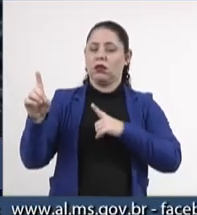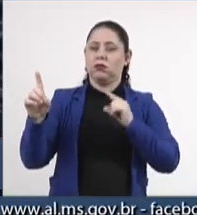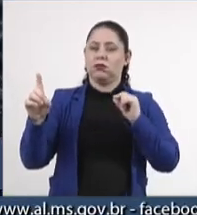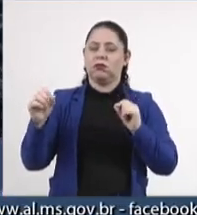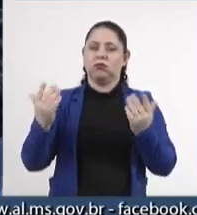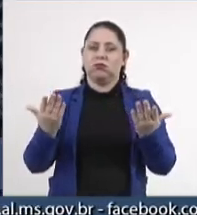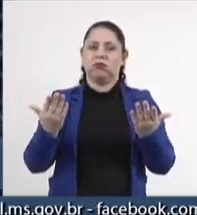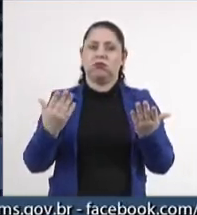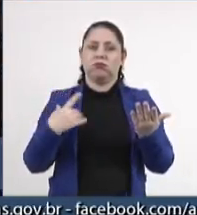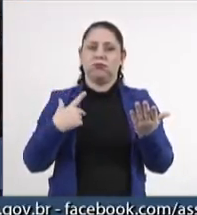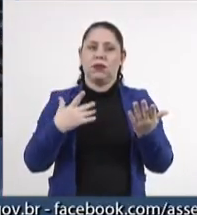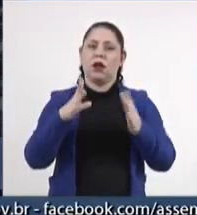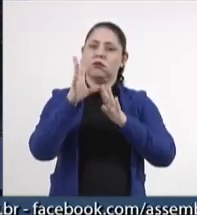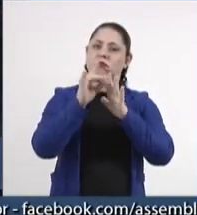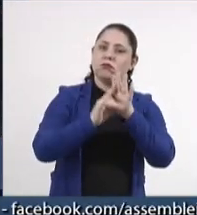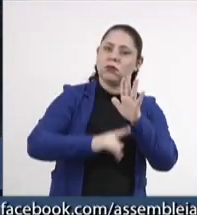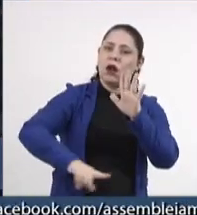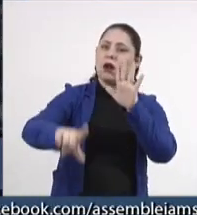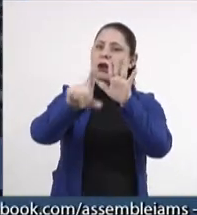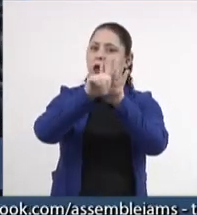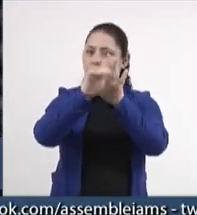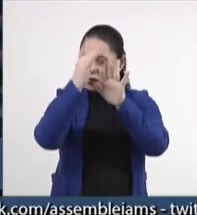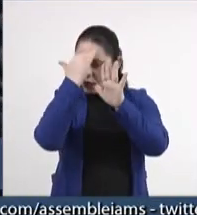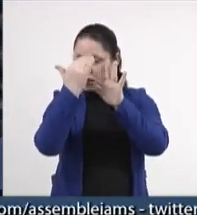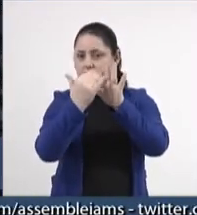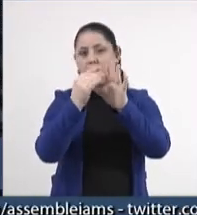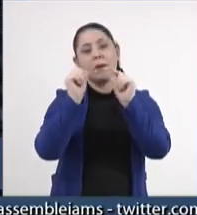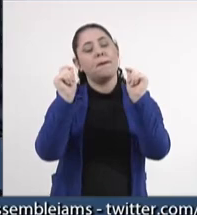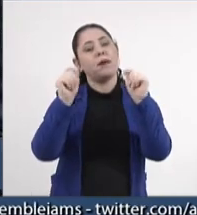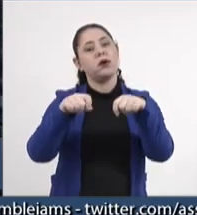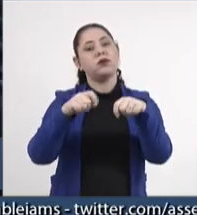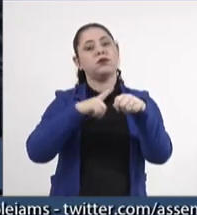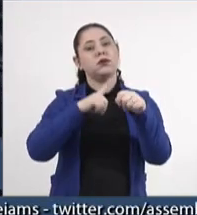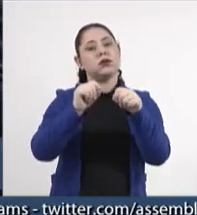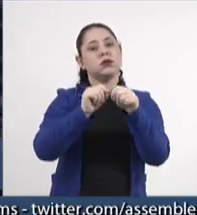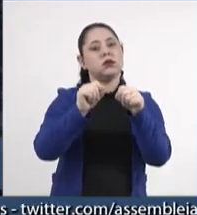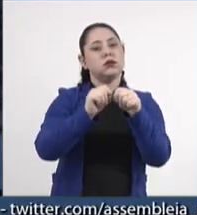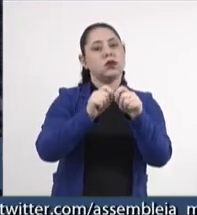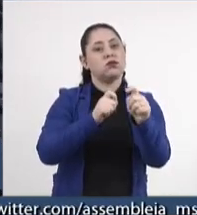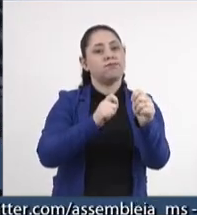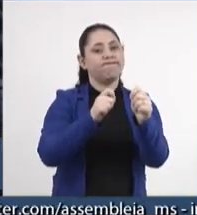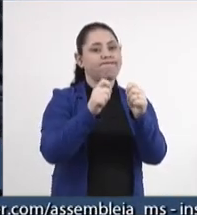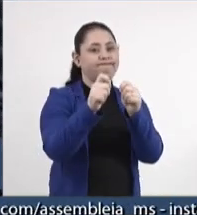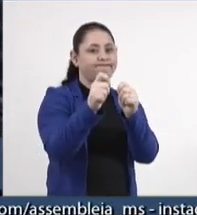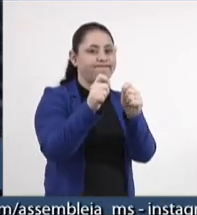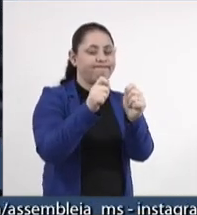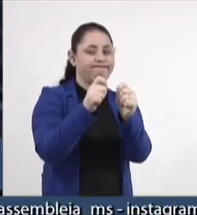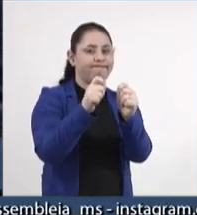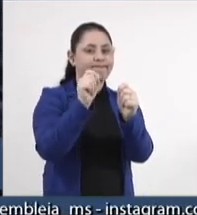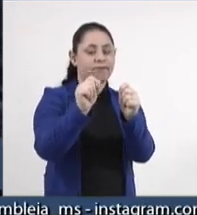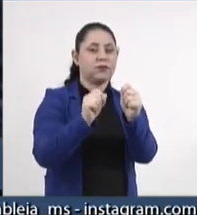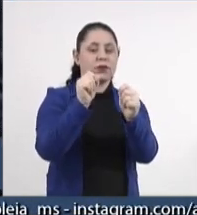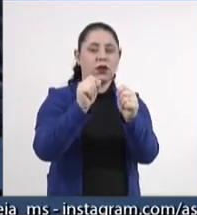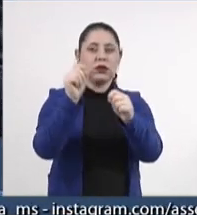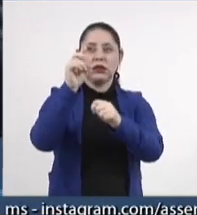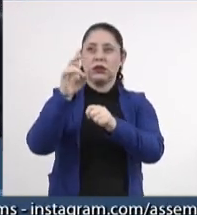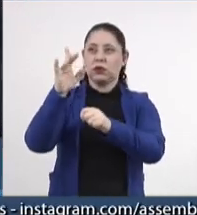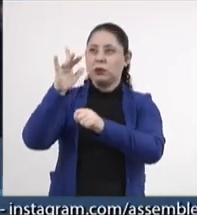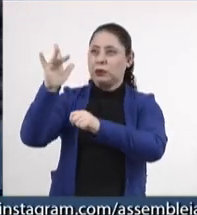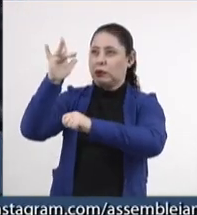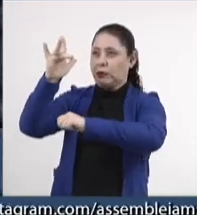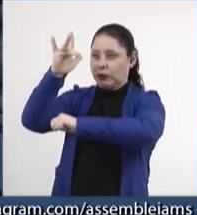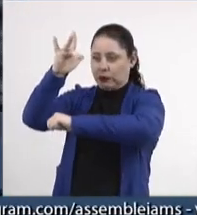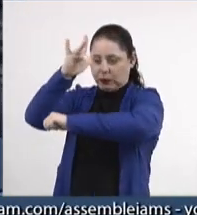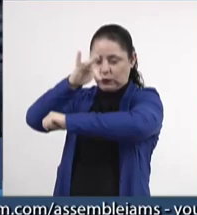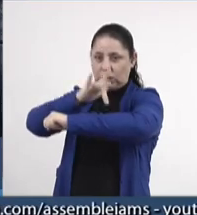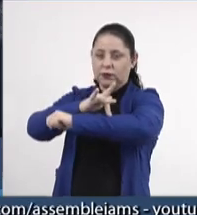atribuições legais para poder fazer o controle do Aedes aegypti,